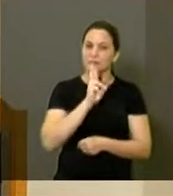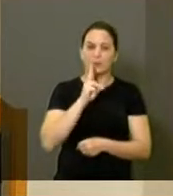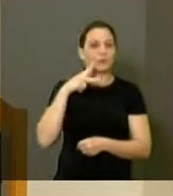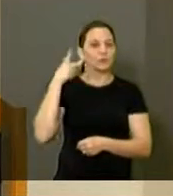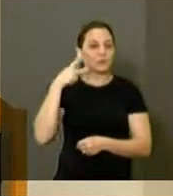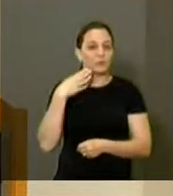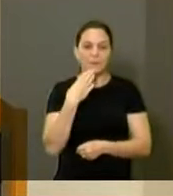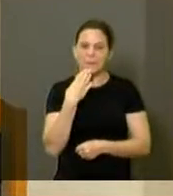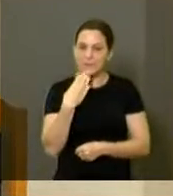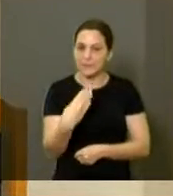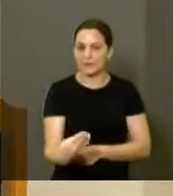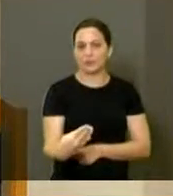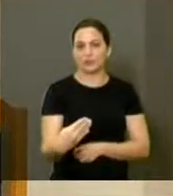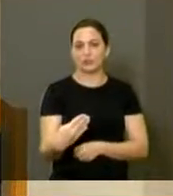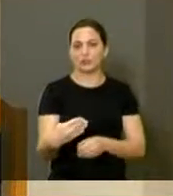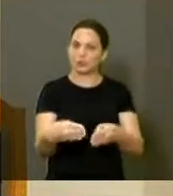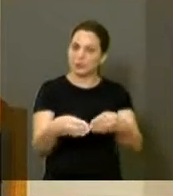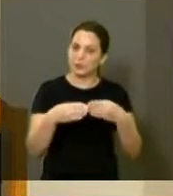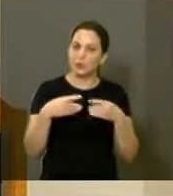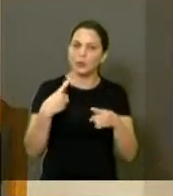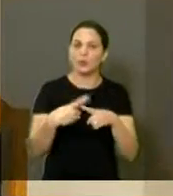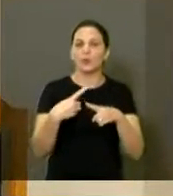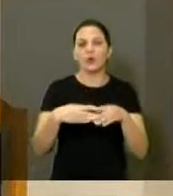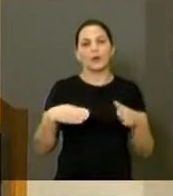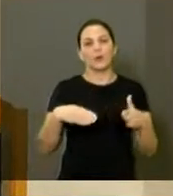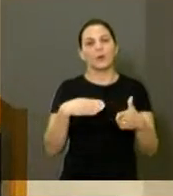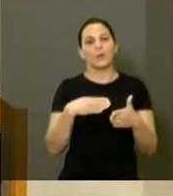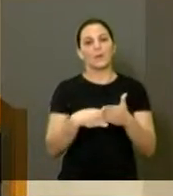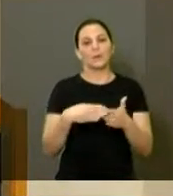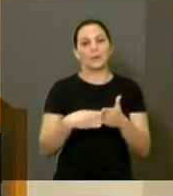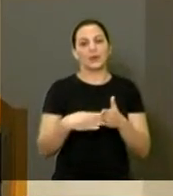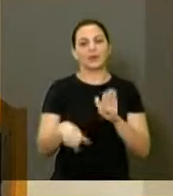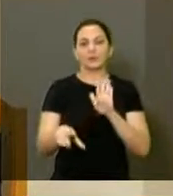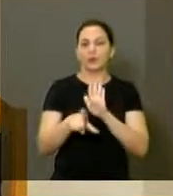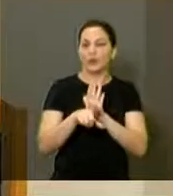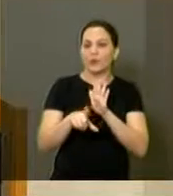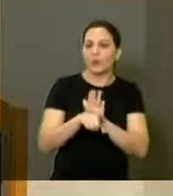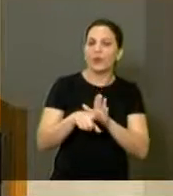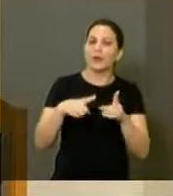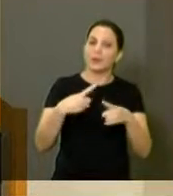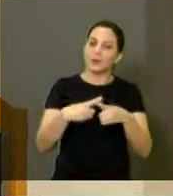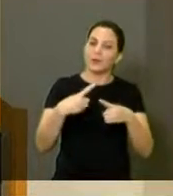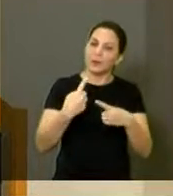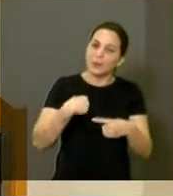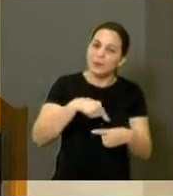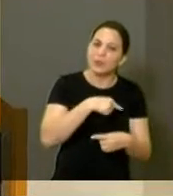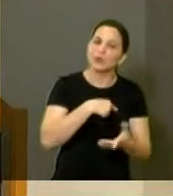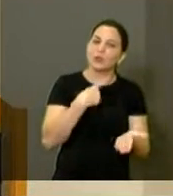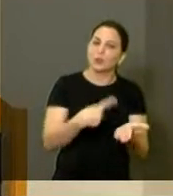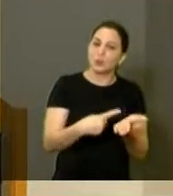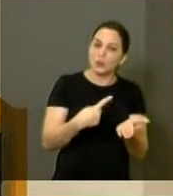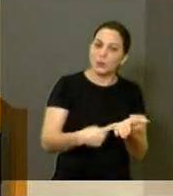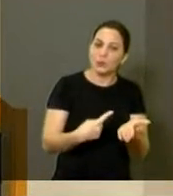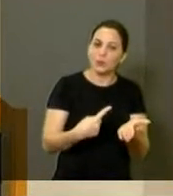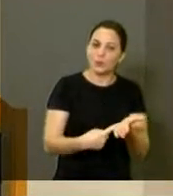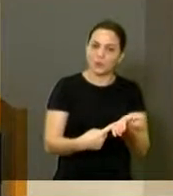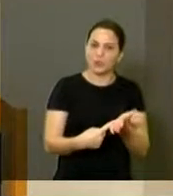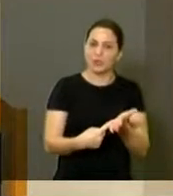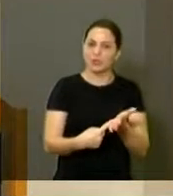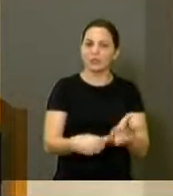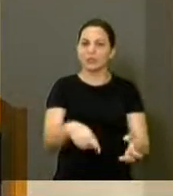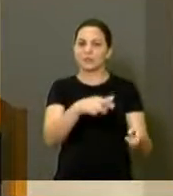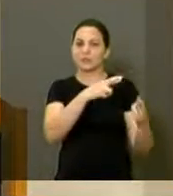vereadores, porque no prazo estipulado pela lei, para que a gente possa realmente cumprir uma das nossas grandes